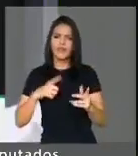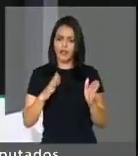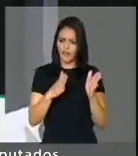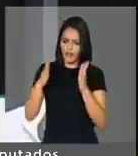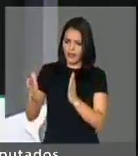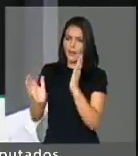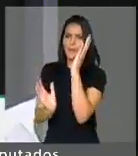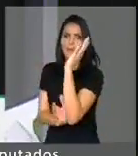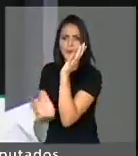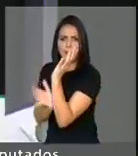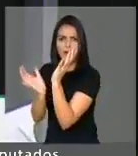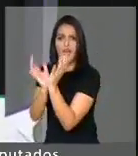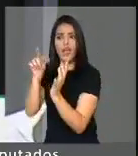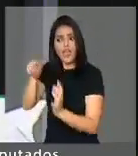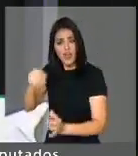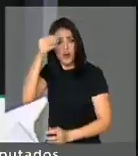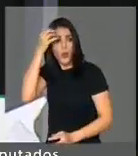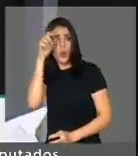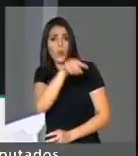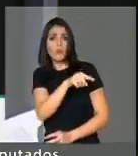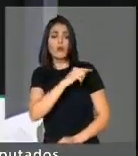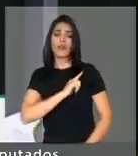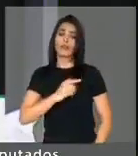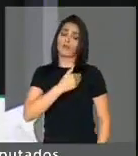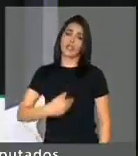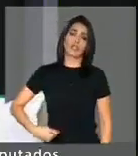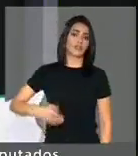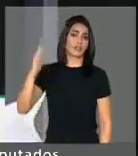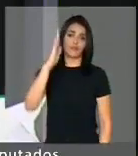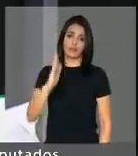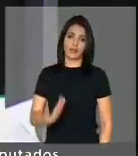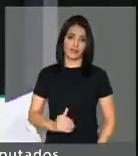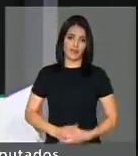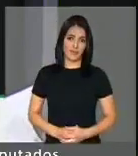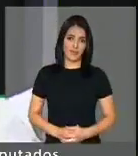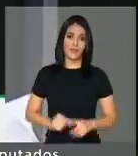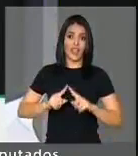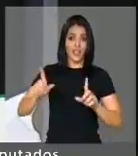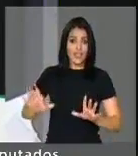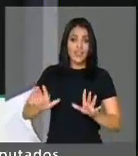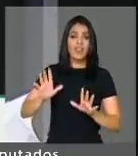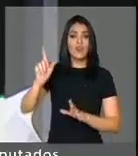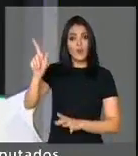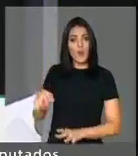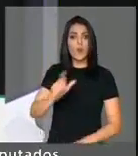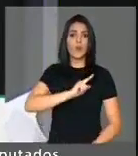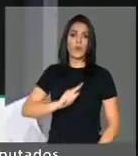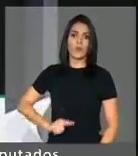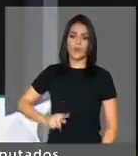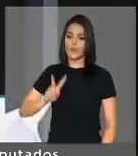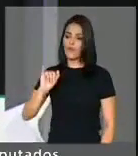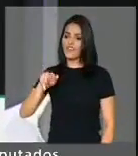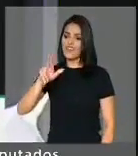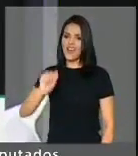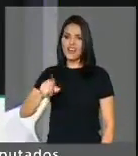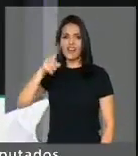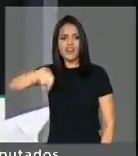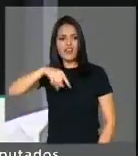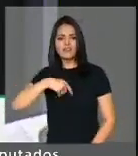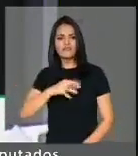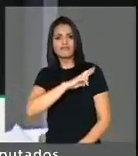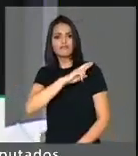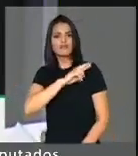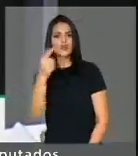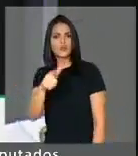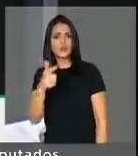permitir, senhor presidente, é que, por irresponsabilidade do governador Tião Viana, o povo acreano fique sem esse benefício. O trabalhador rural do